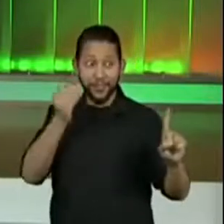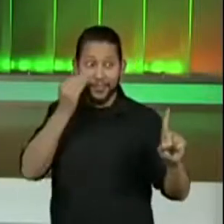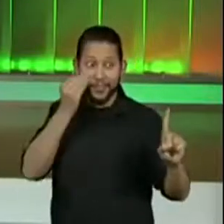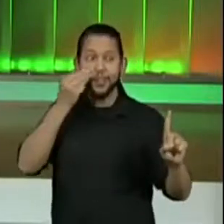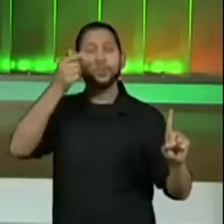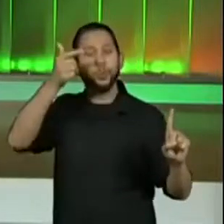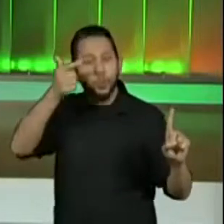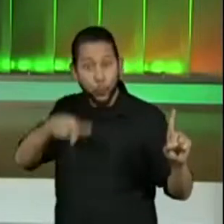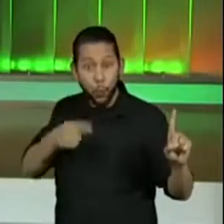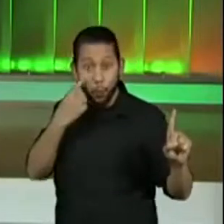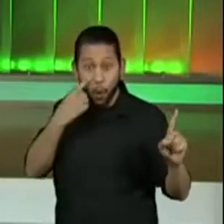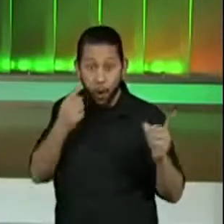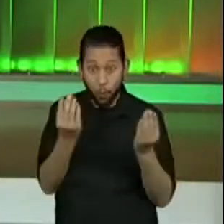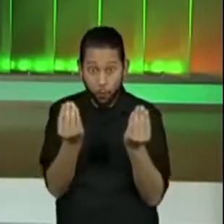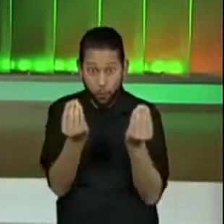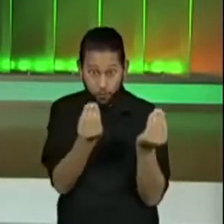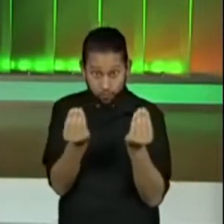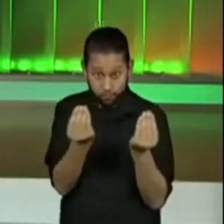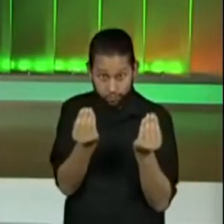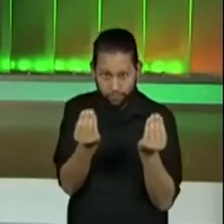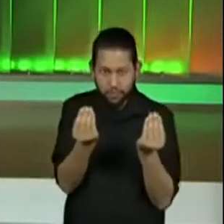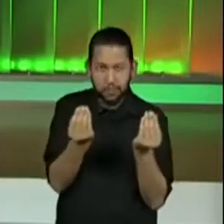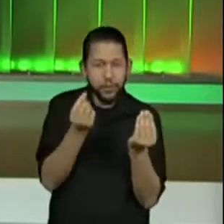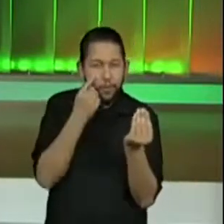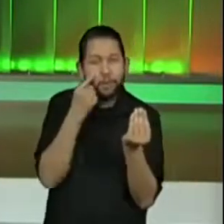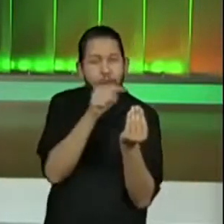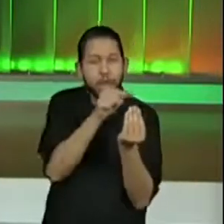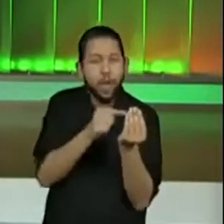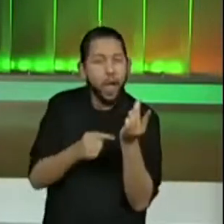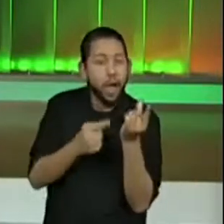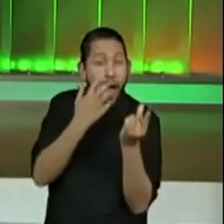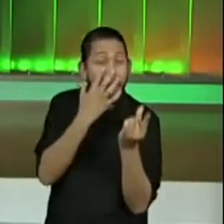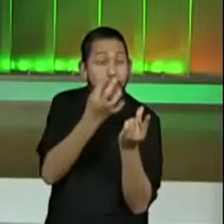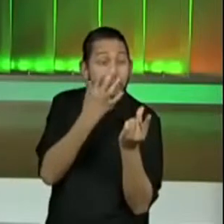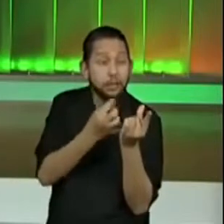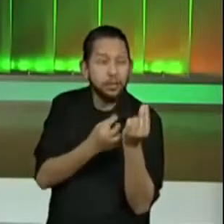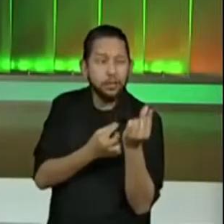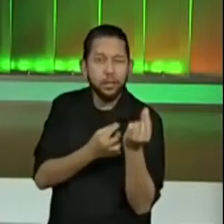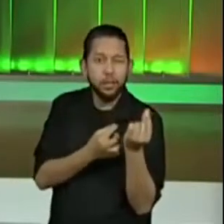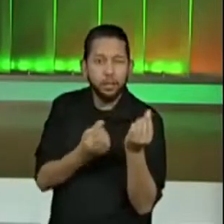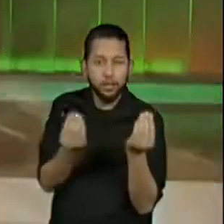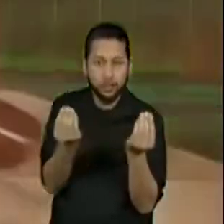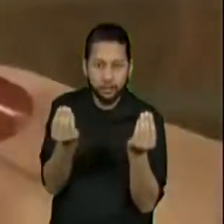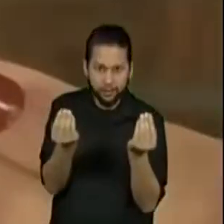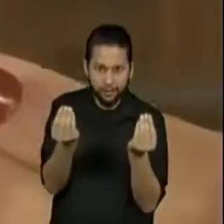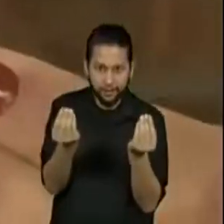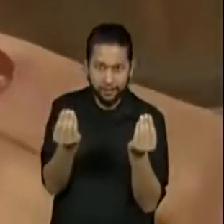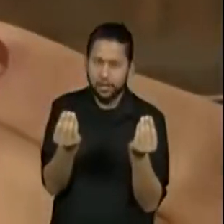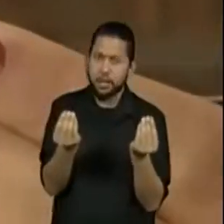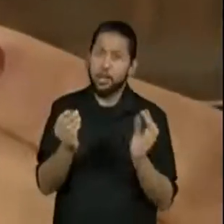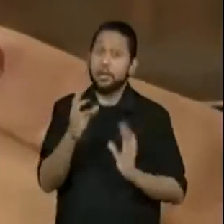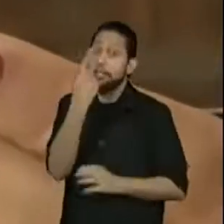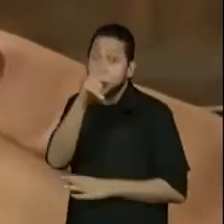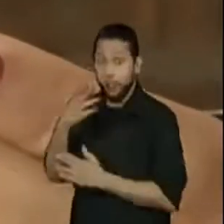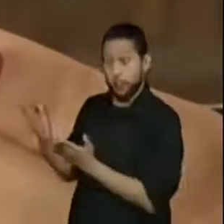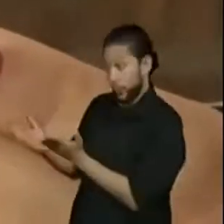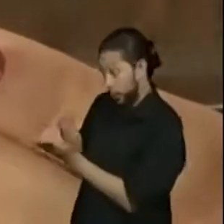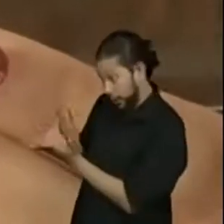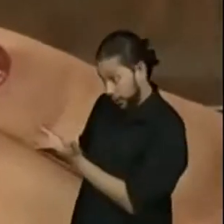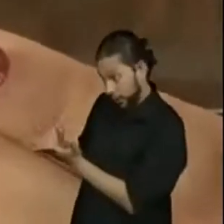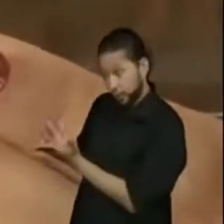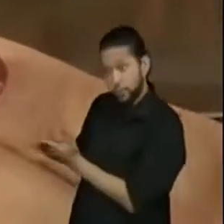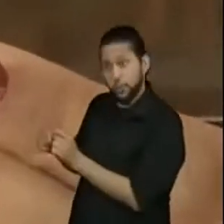juntos aqui também. Vamos lá? Lembrando que essa fita tem o mesmo tamanho